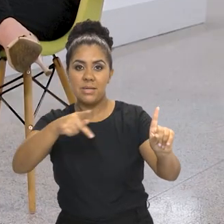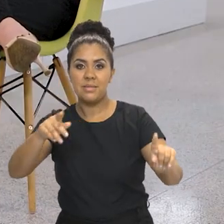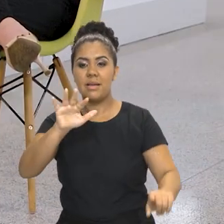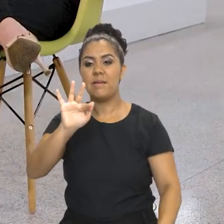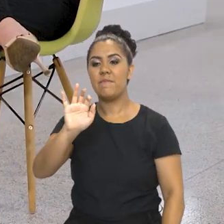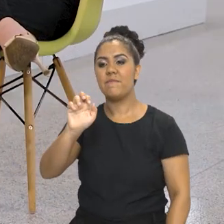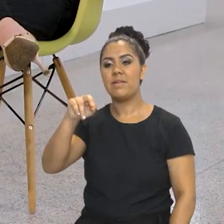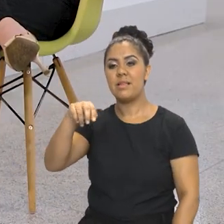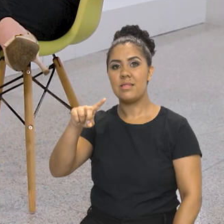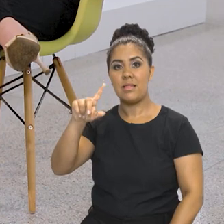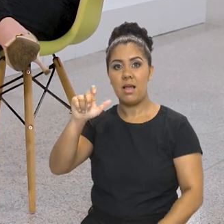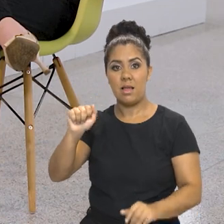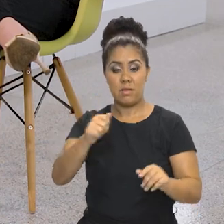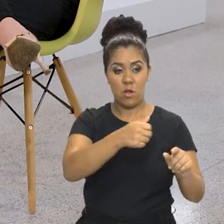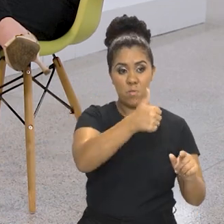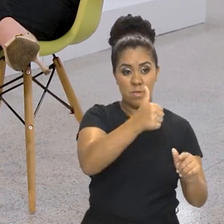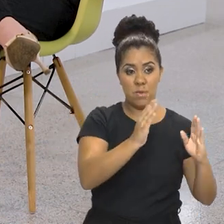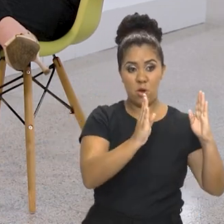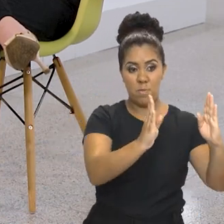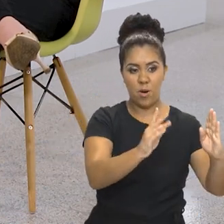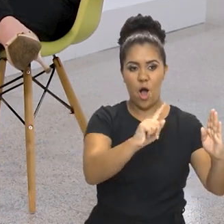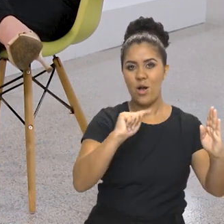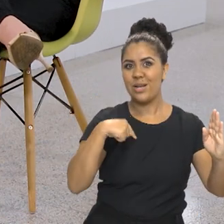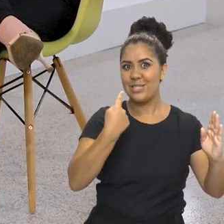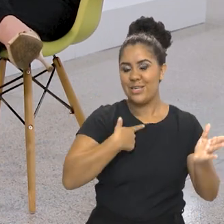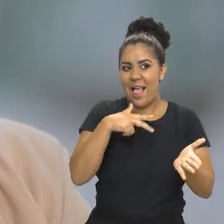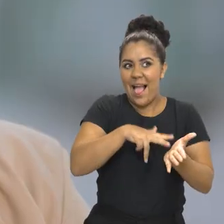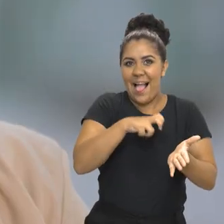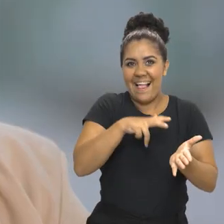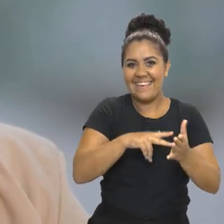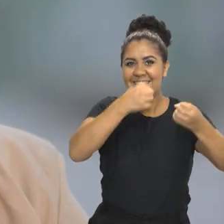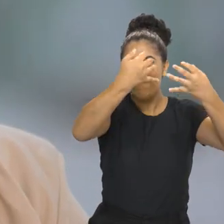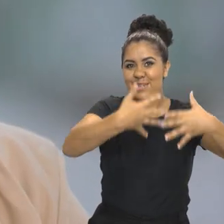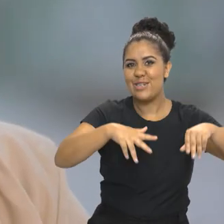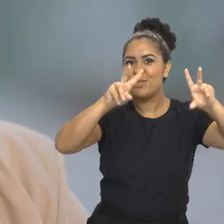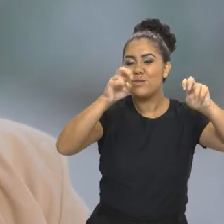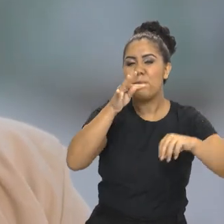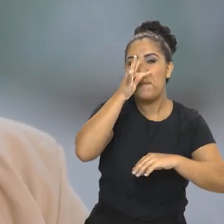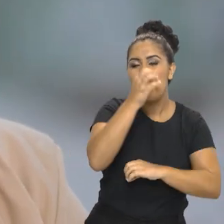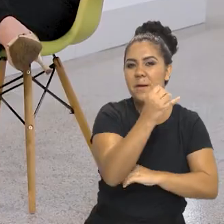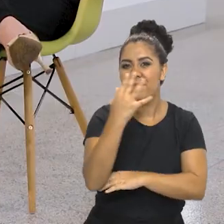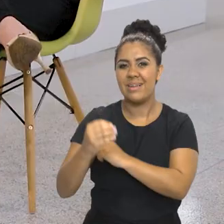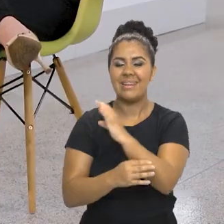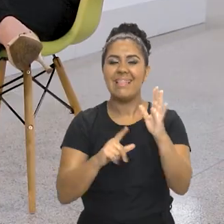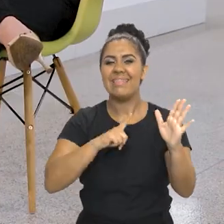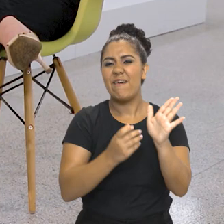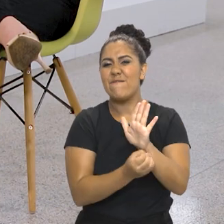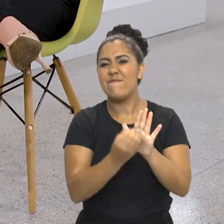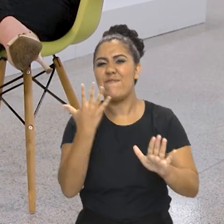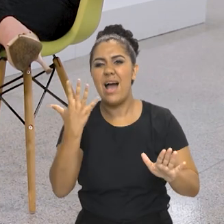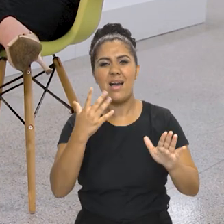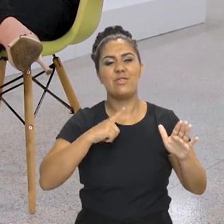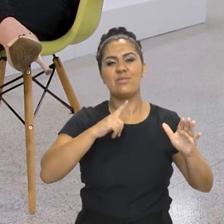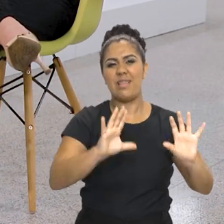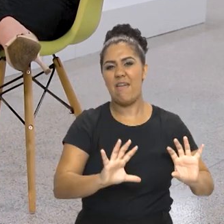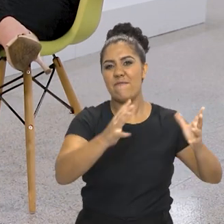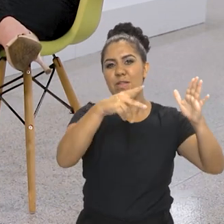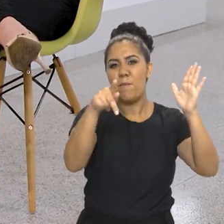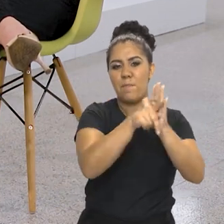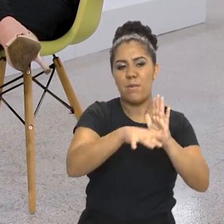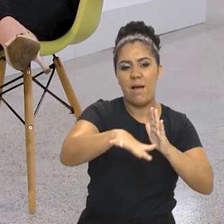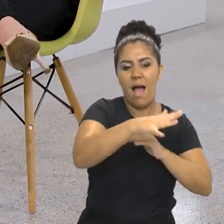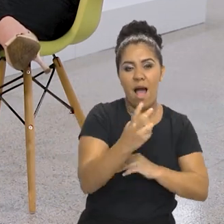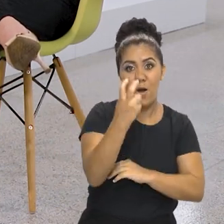No bloco anterior nós estávamos empolgadíssimas aqui falando da Primavera, que tem vários eventos culturais, não só de museus, enfim.